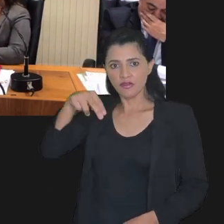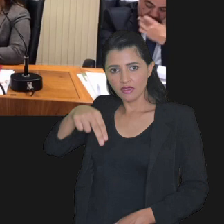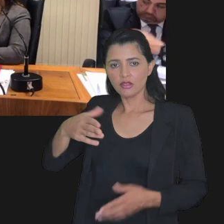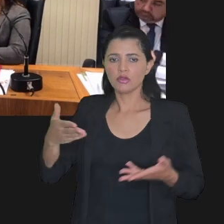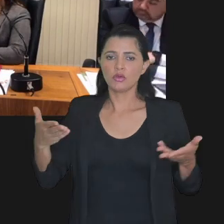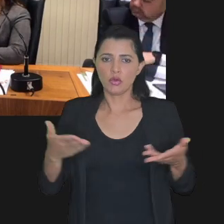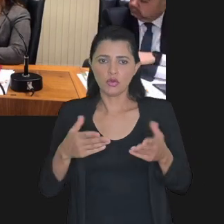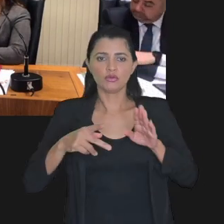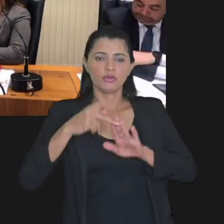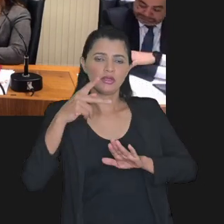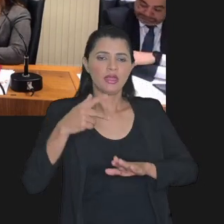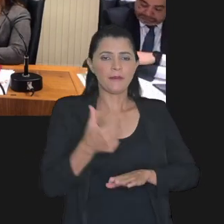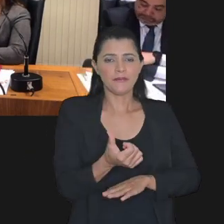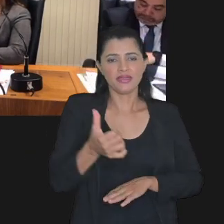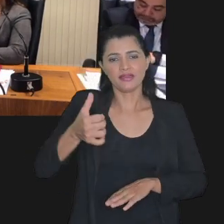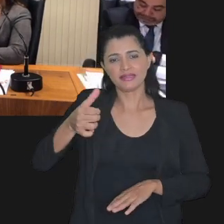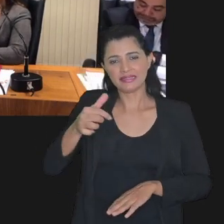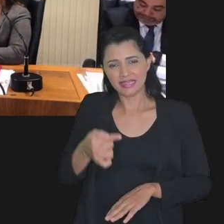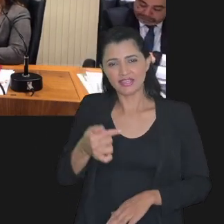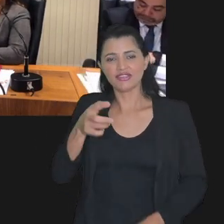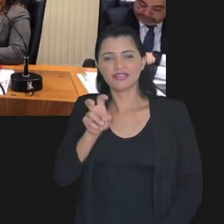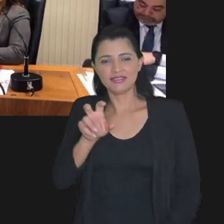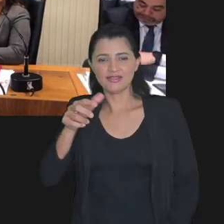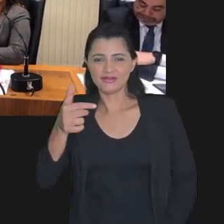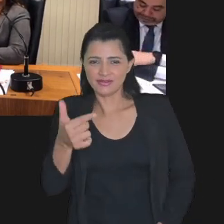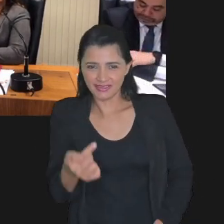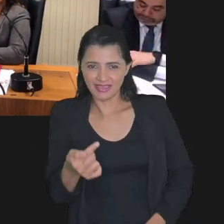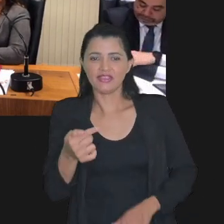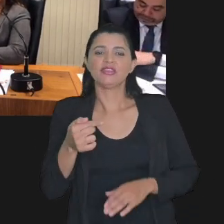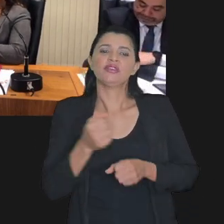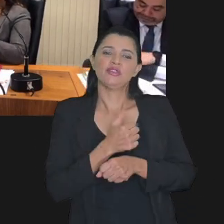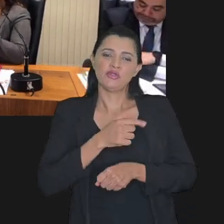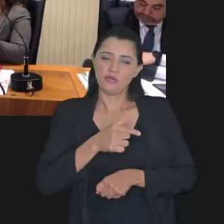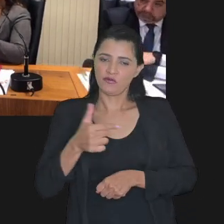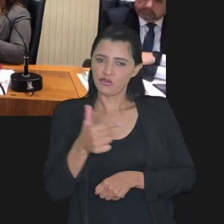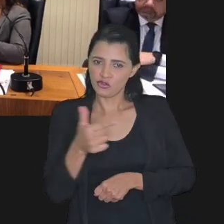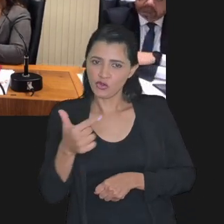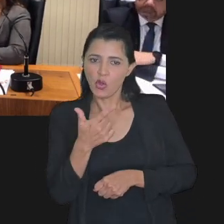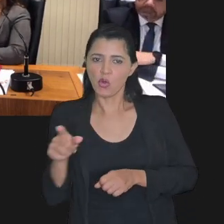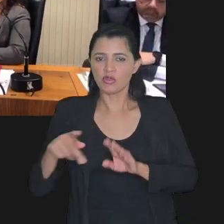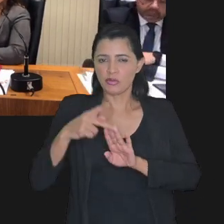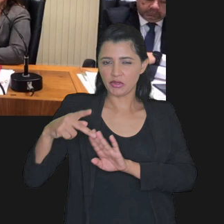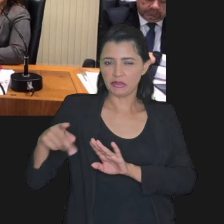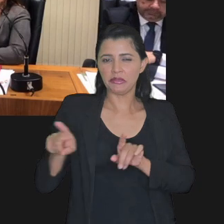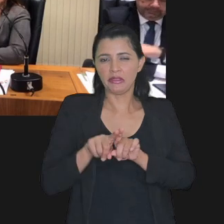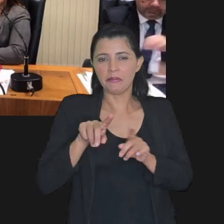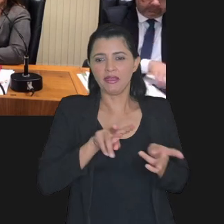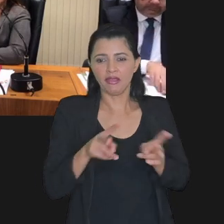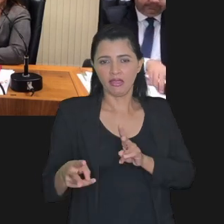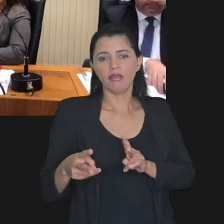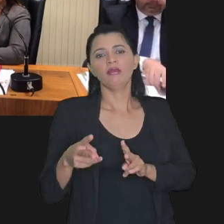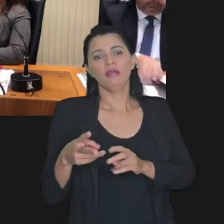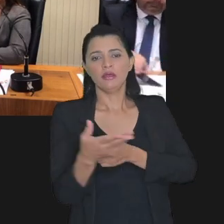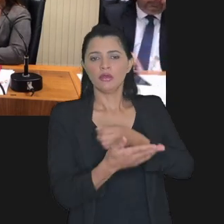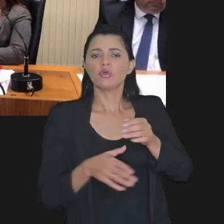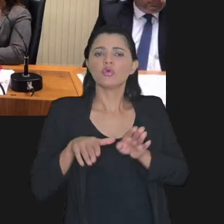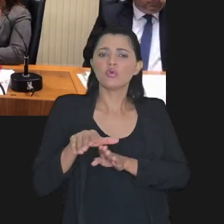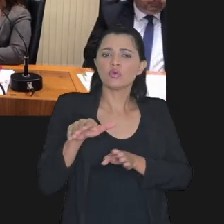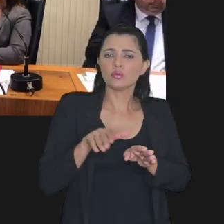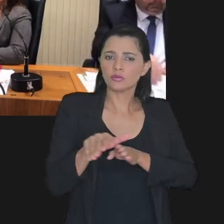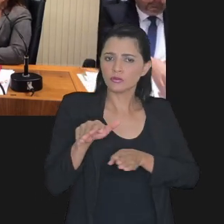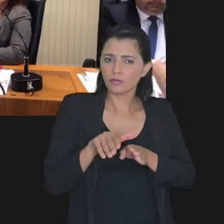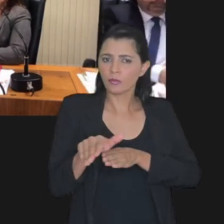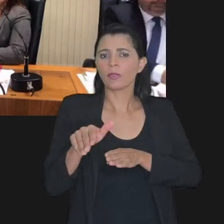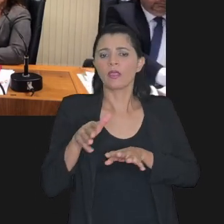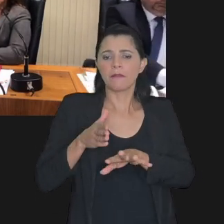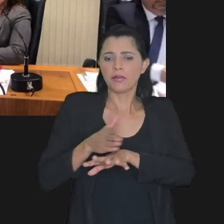hoje, é a portaria 6757 de 2022 e demais portarias específicas, conforme o caso da transação, que orientam